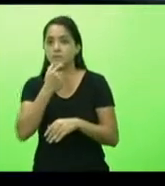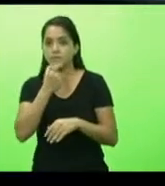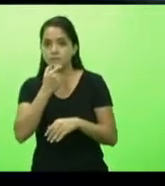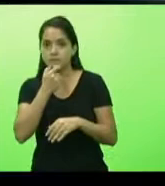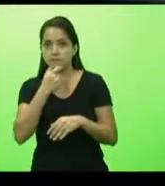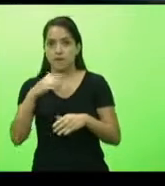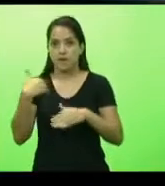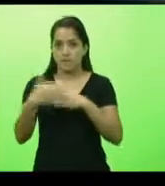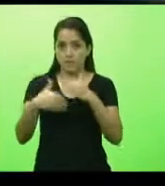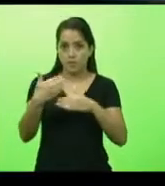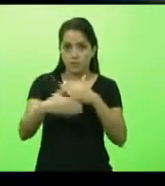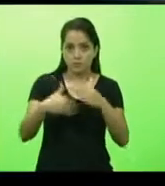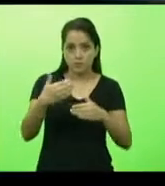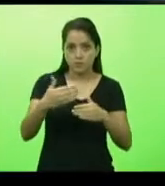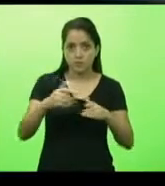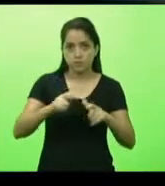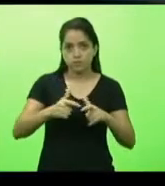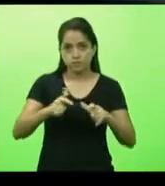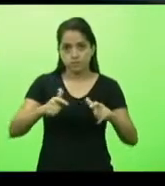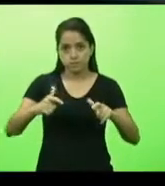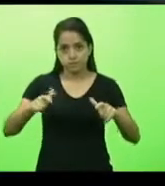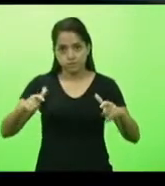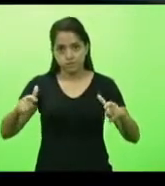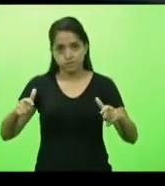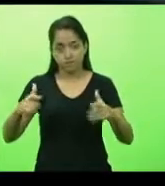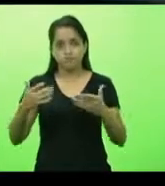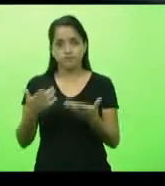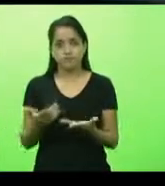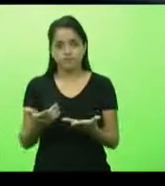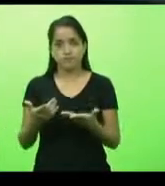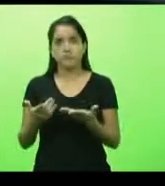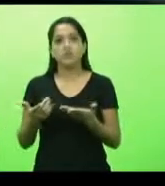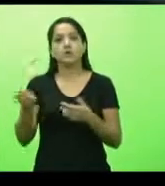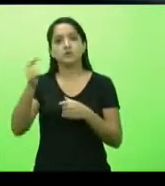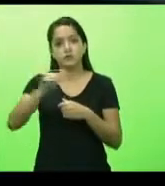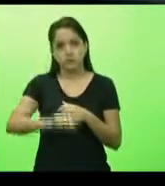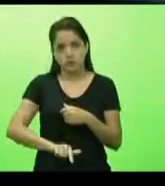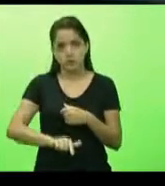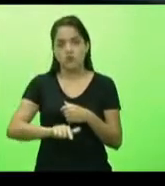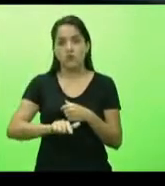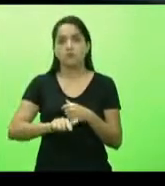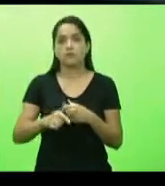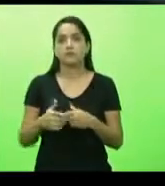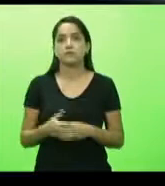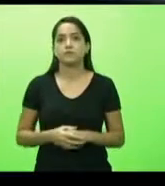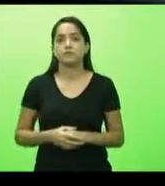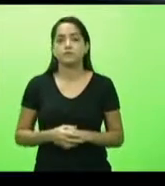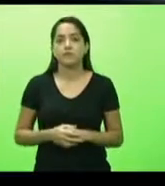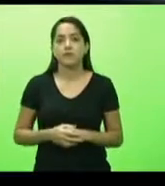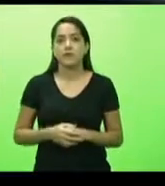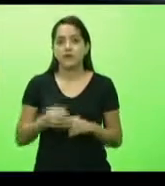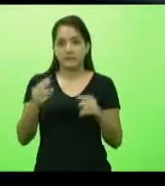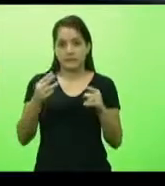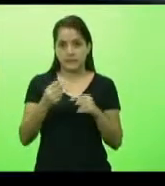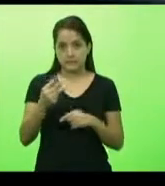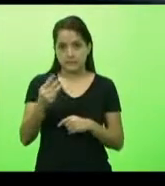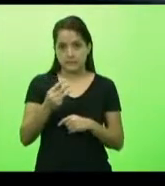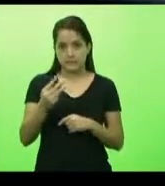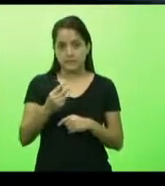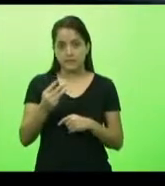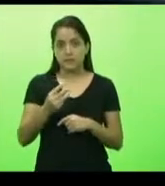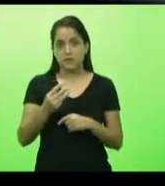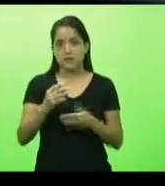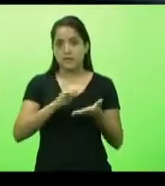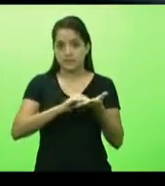país assistir a um novo aumento recorde dos casos, voltou a acontecer com maior intensidade. Terceiro, a própria